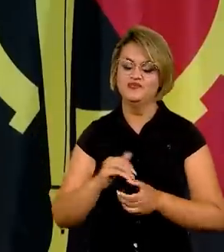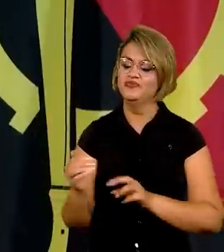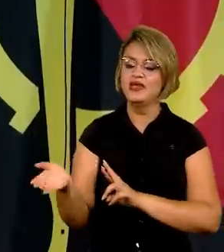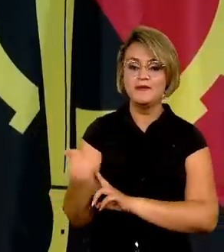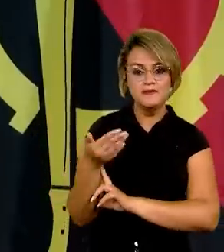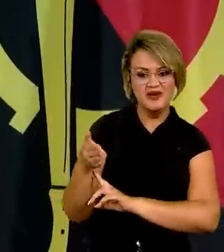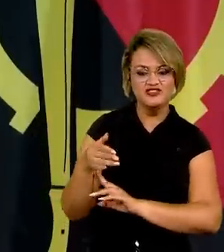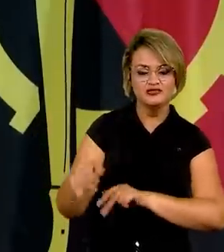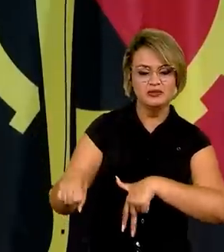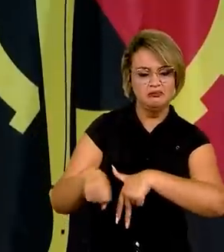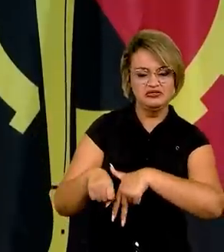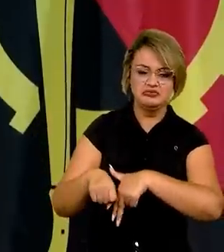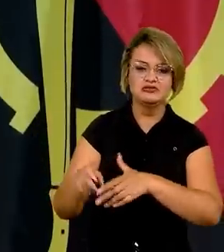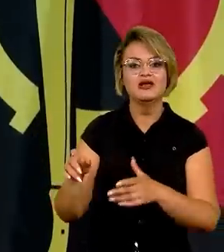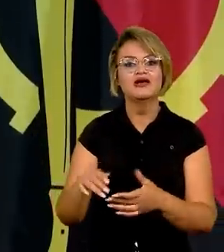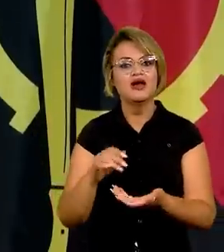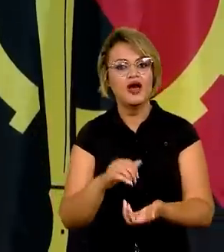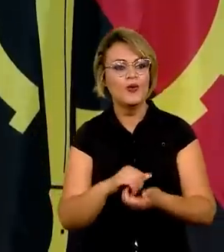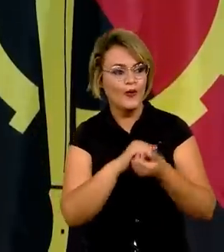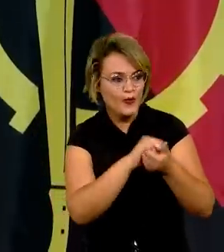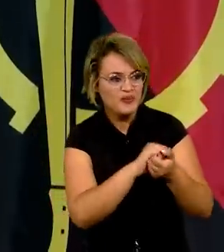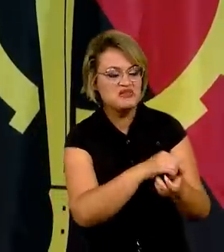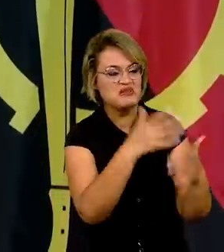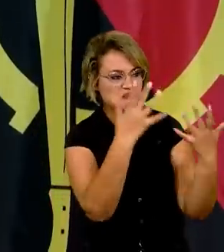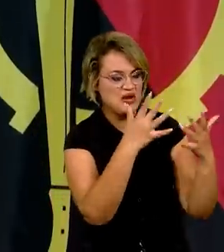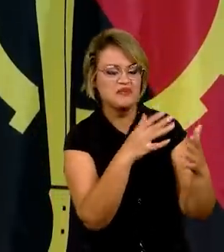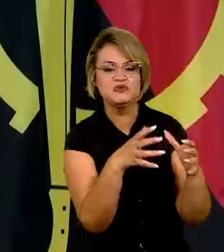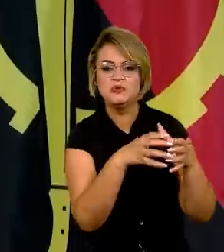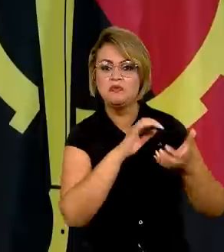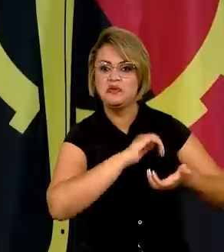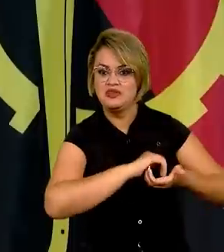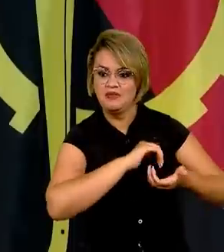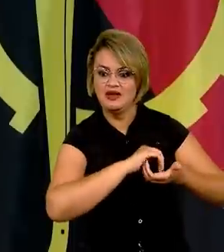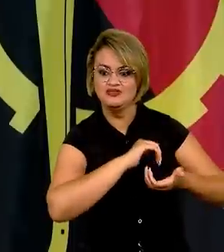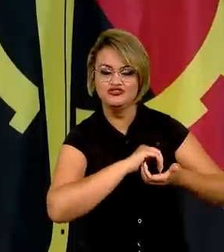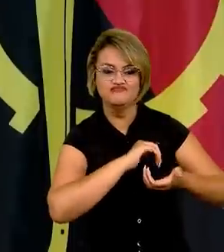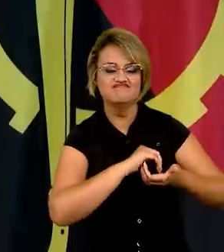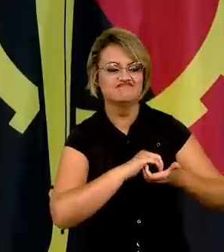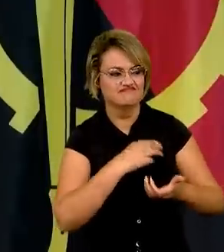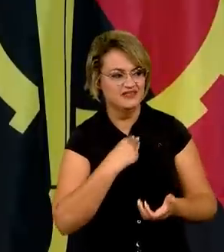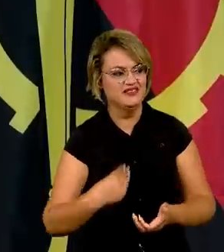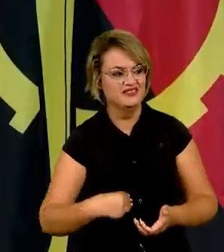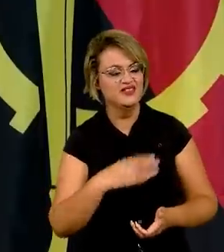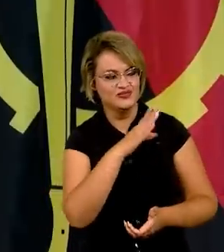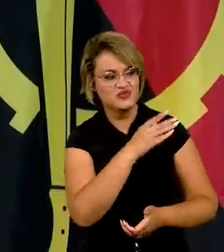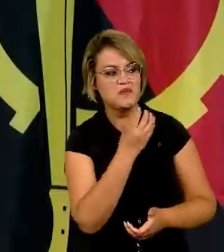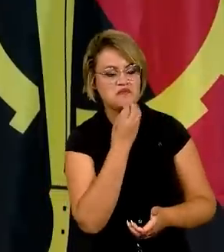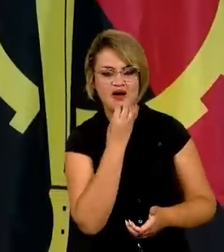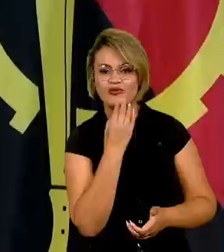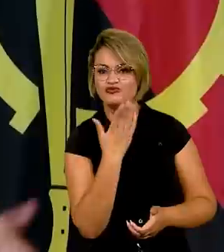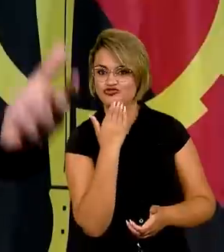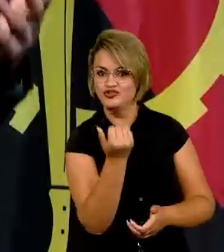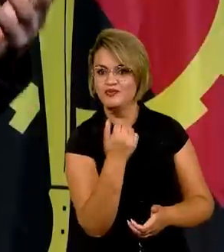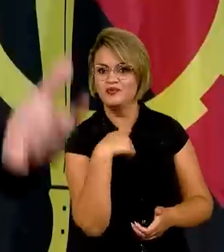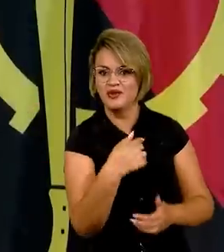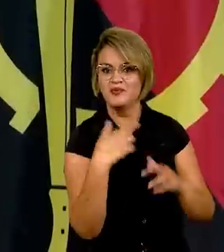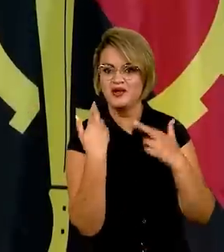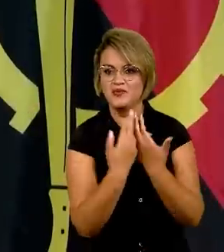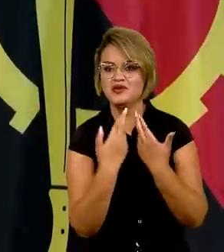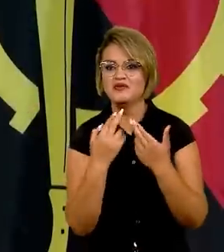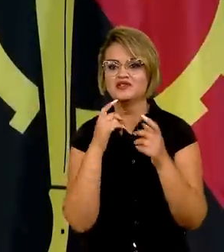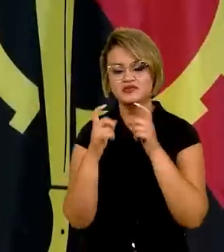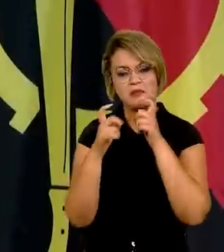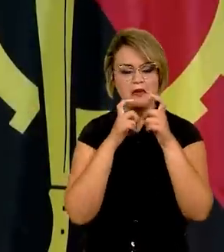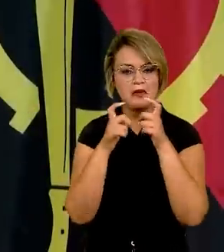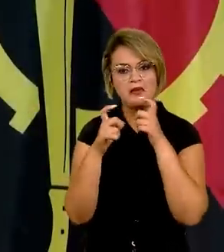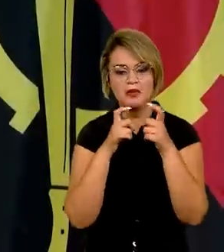muito cumprimentar o time do Itamaraty, da Embaixada, ministro Mauro, que o senhor me chamou lá para uma reunião e nós começamos a discutir. E aí, que eu